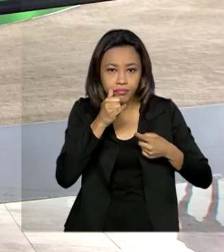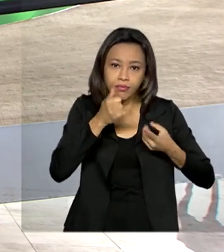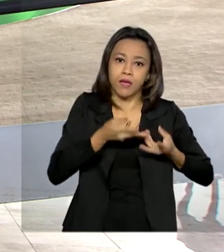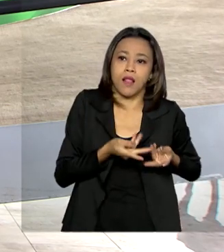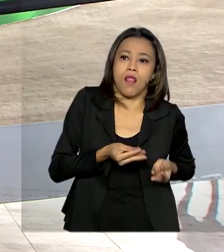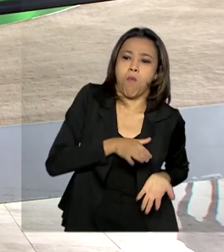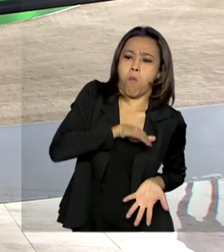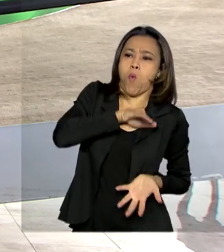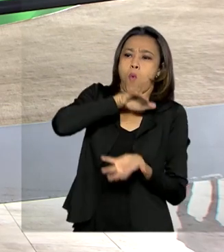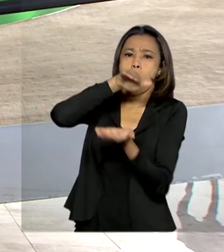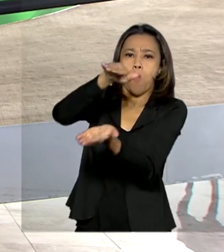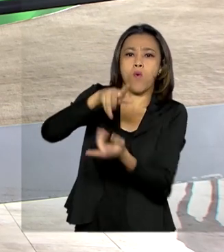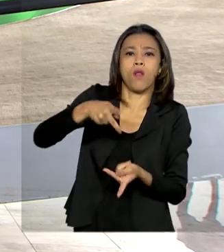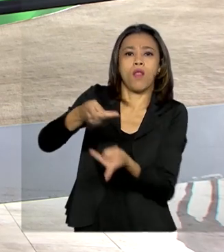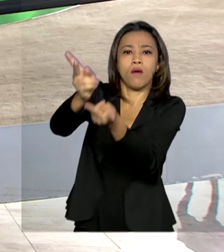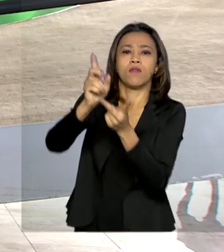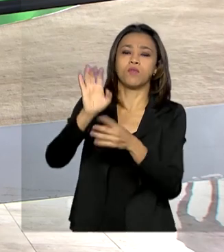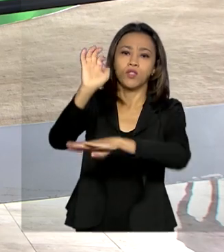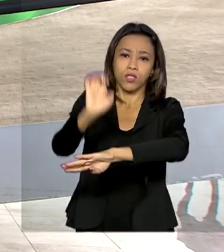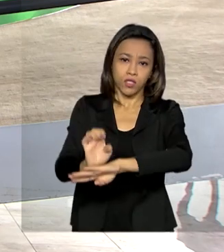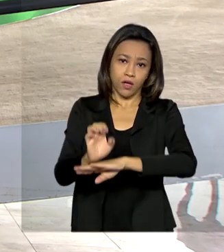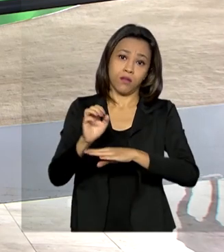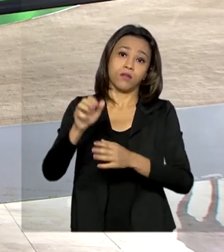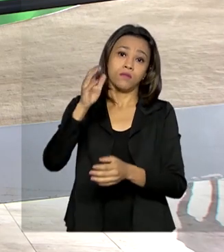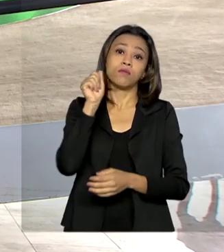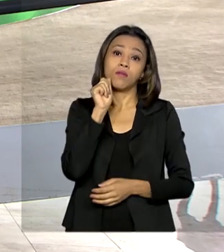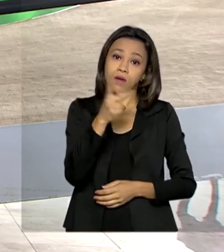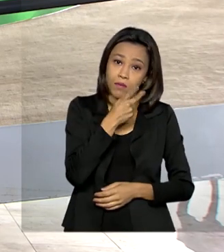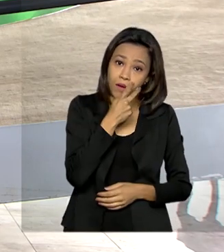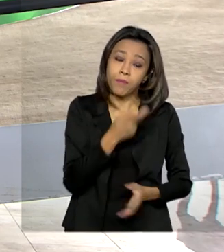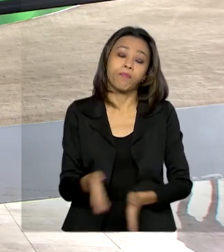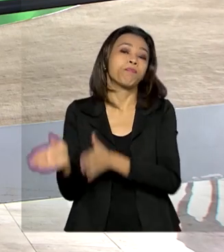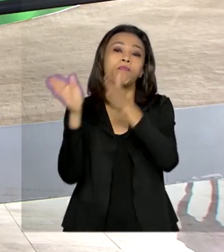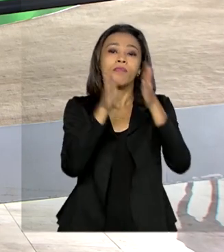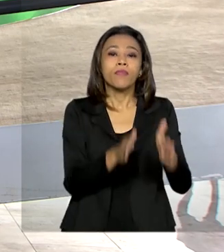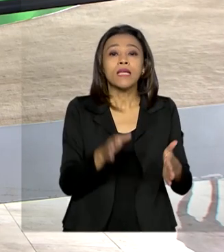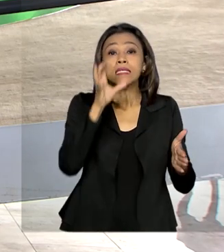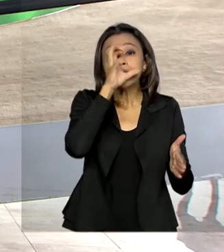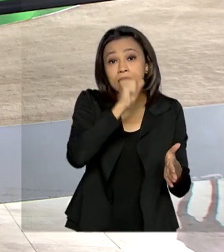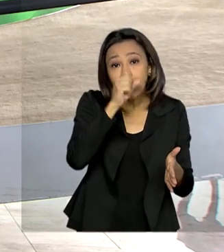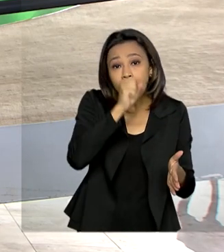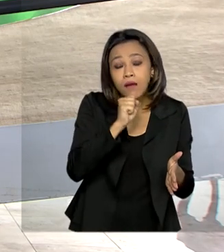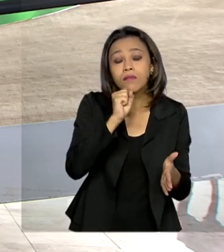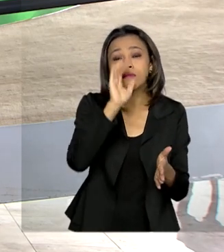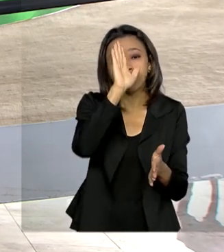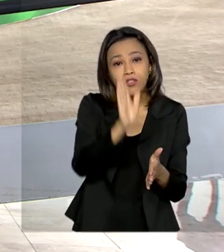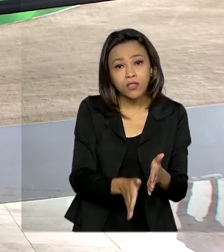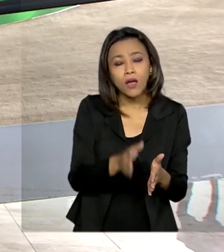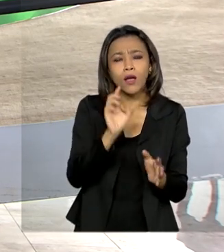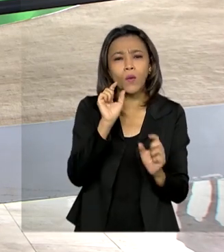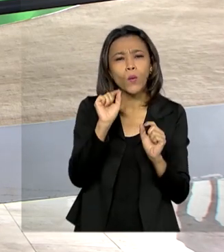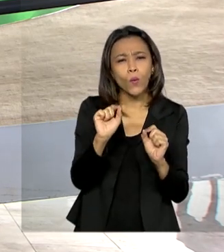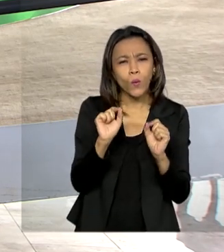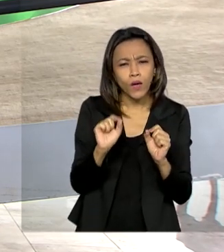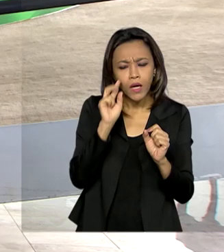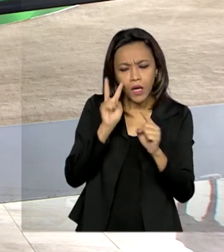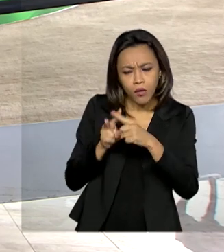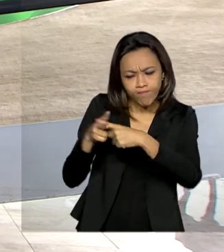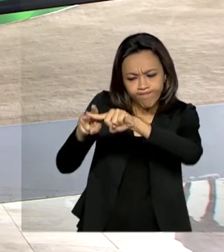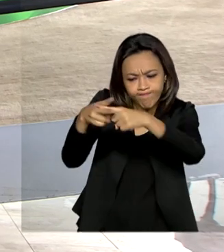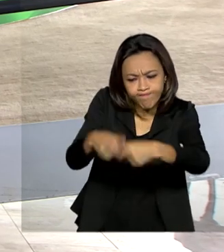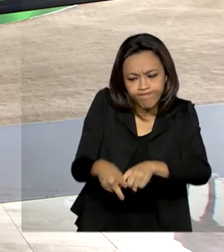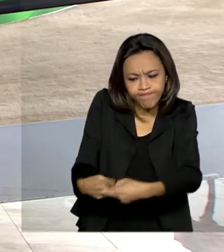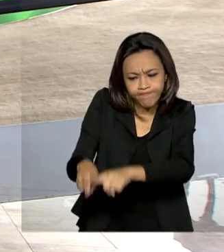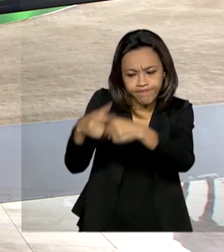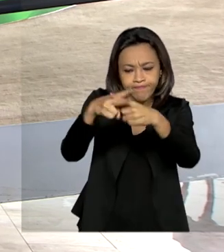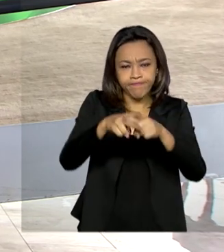energia elétrica no Estado do Amapá. E no sábado foram concluídos os reparos na subestação